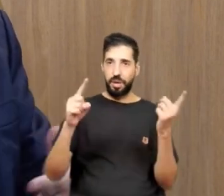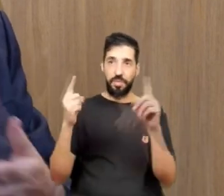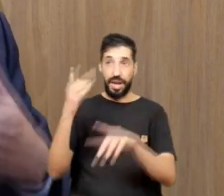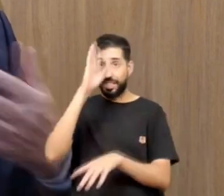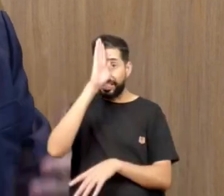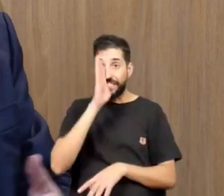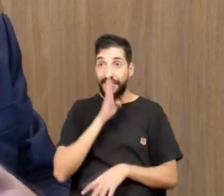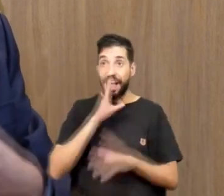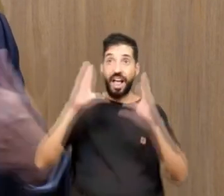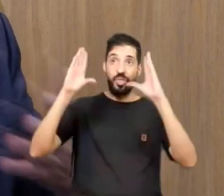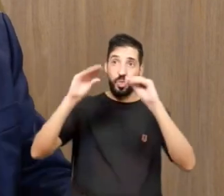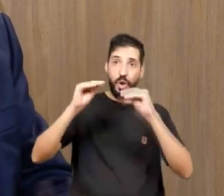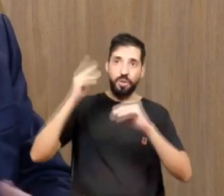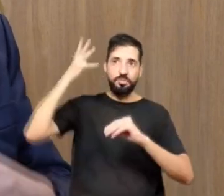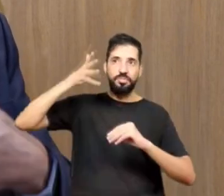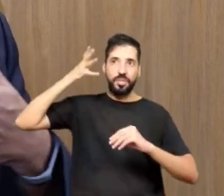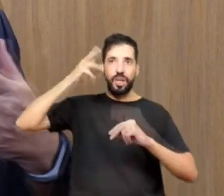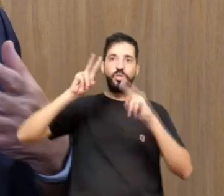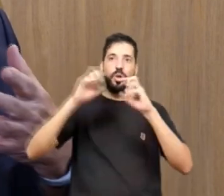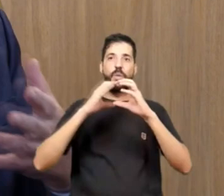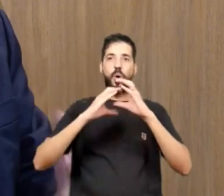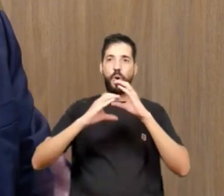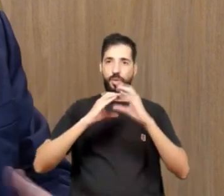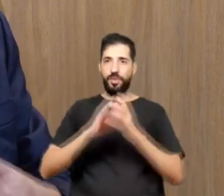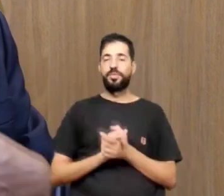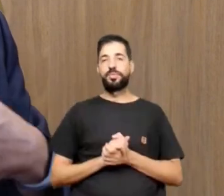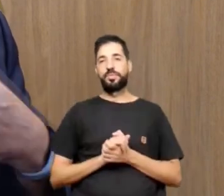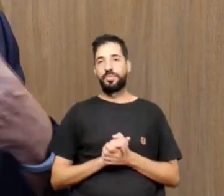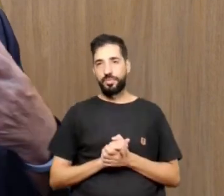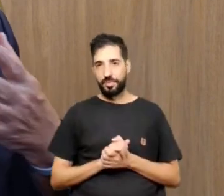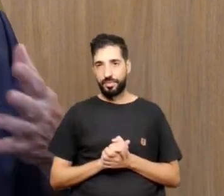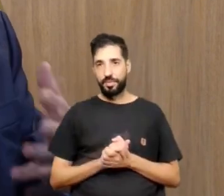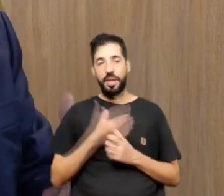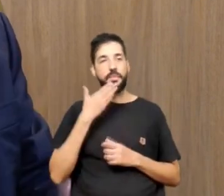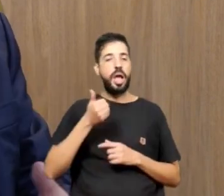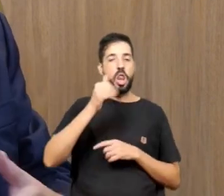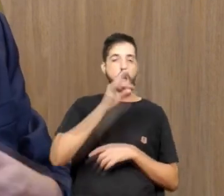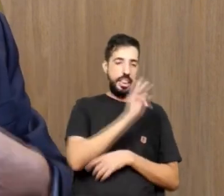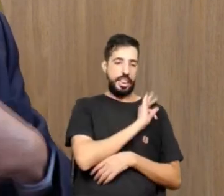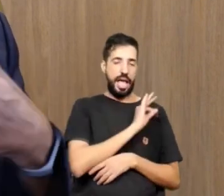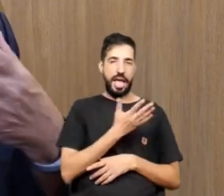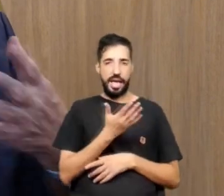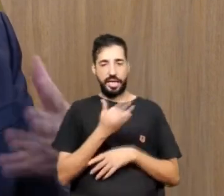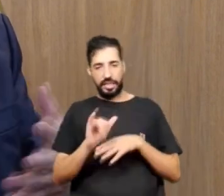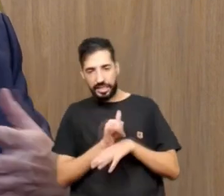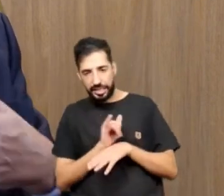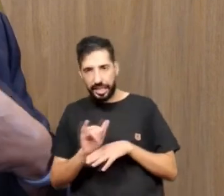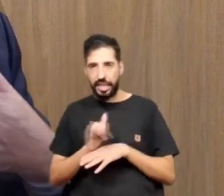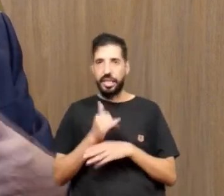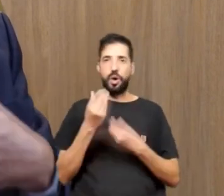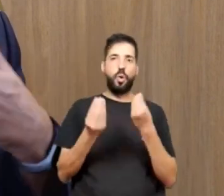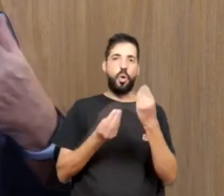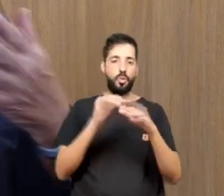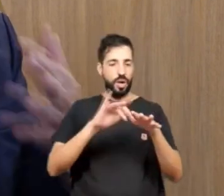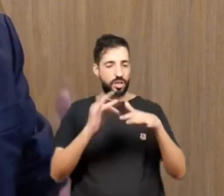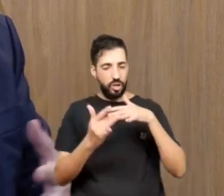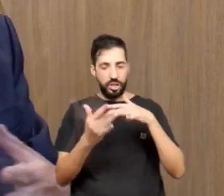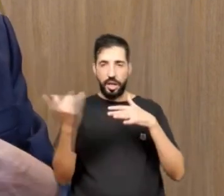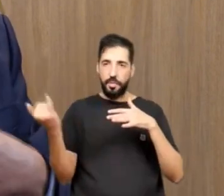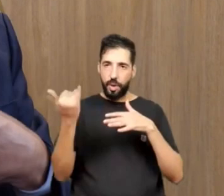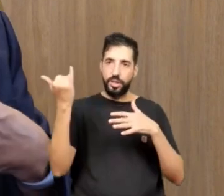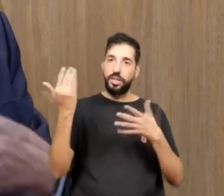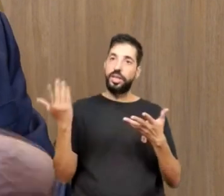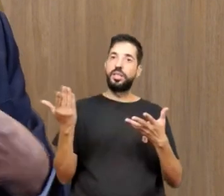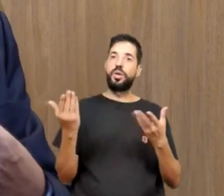sobre comunicação, as melhores técnicas, as melhores abordagens, a importância das redes sociais, enfim, a importância inclusive da